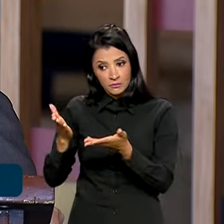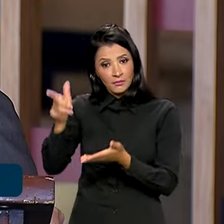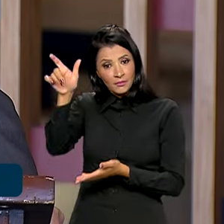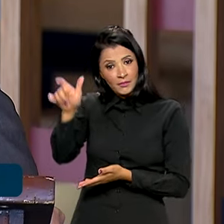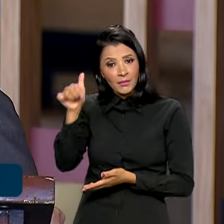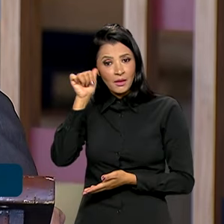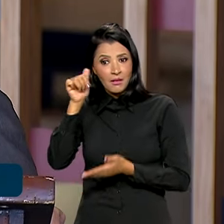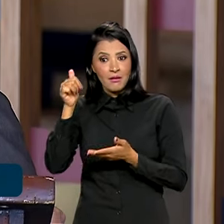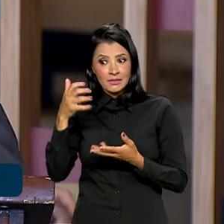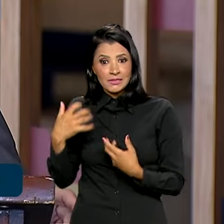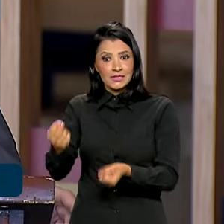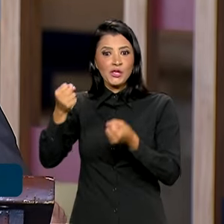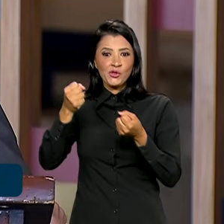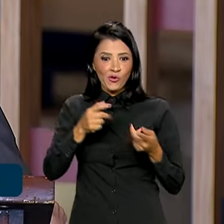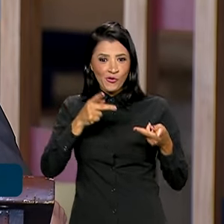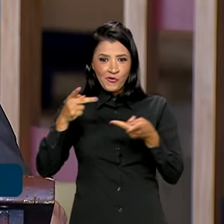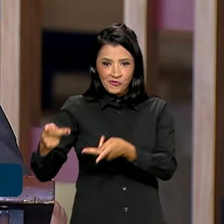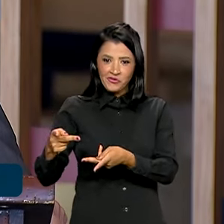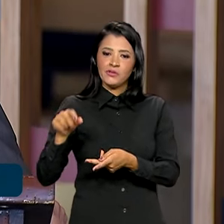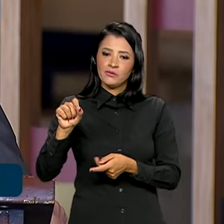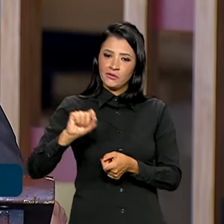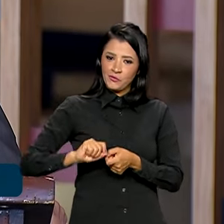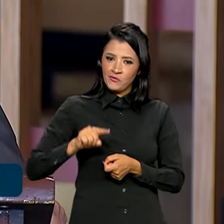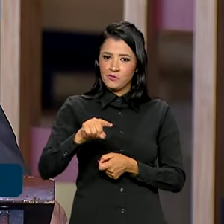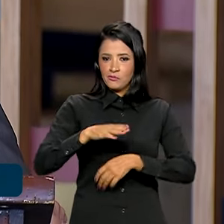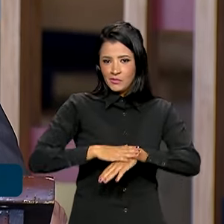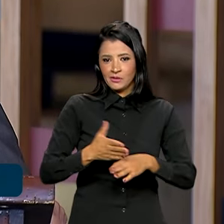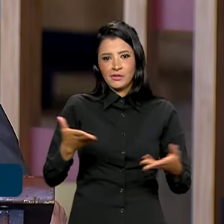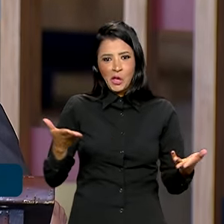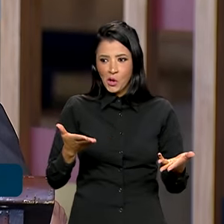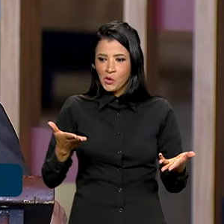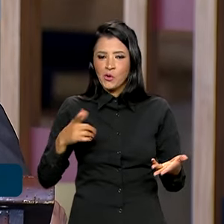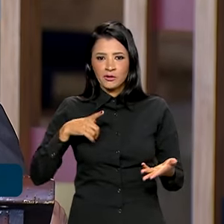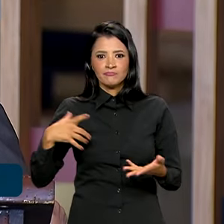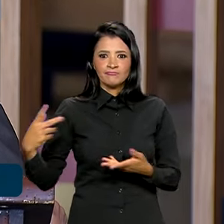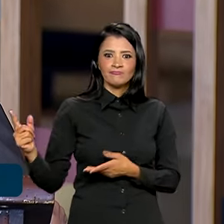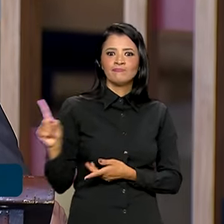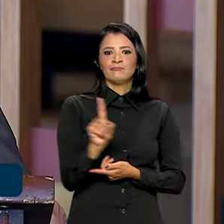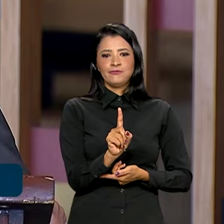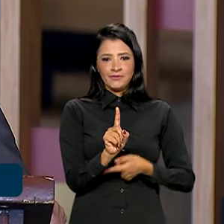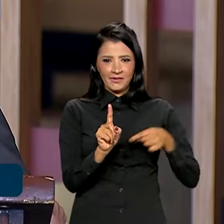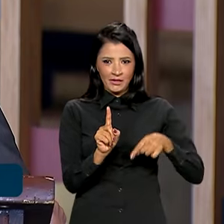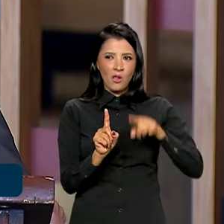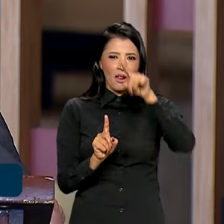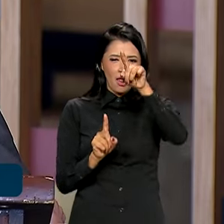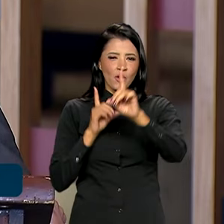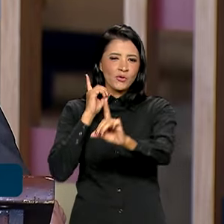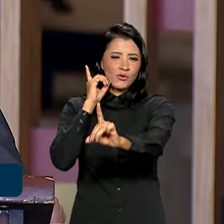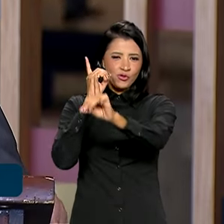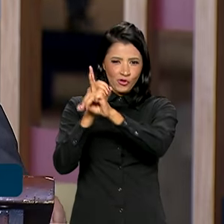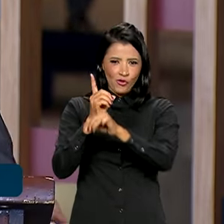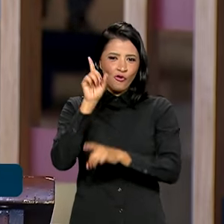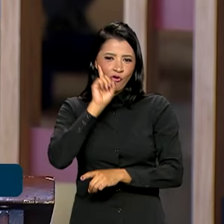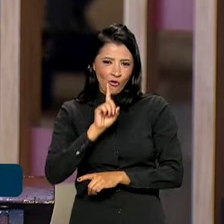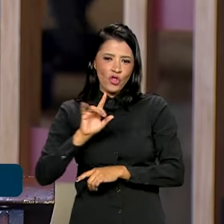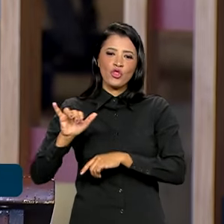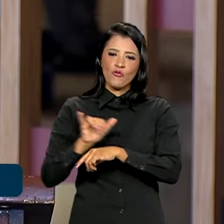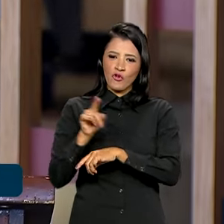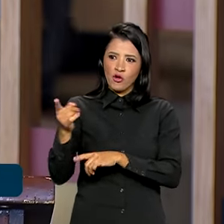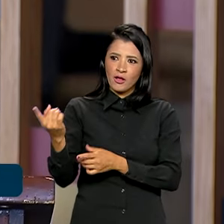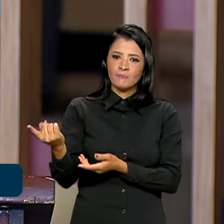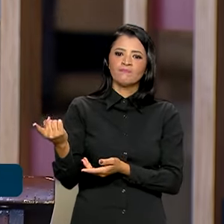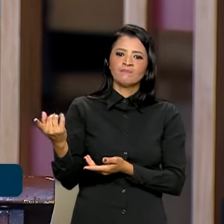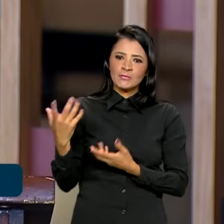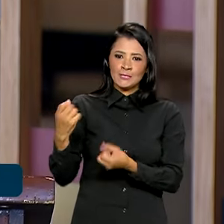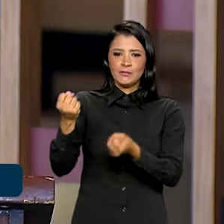aceito o convite que formulei nessa ocasião que nos encontramos em Nova Iorque e que